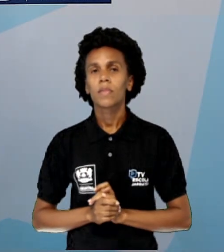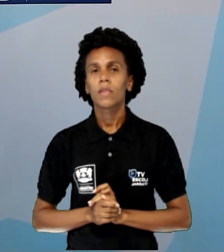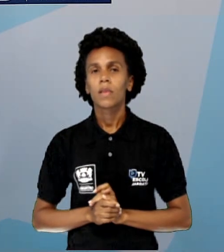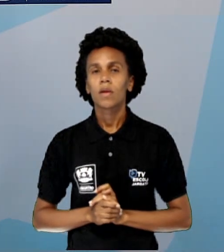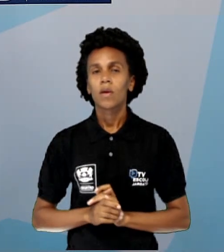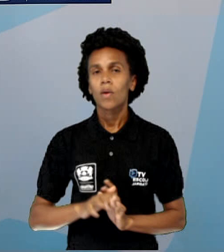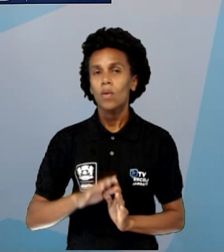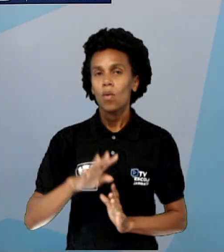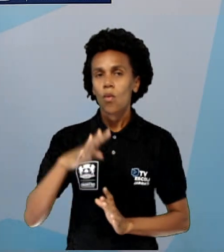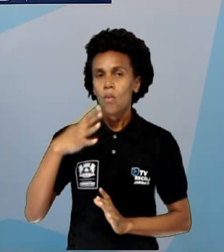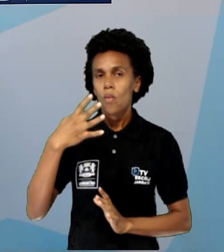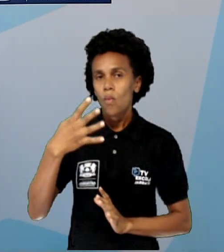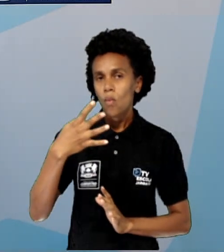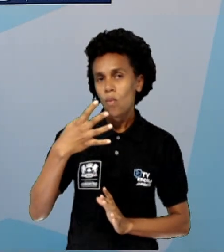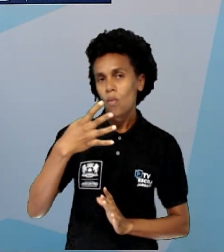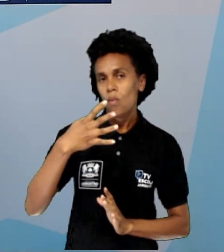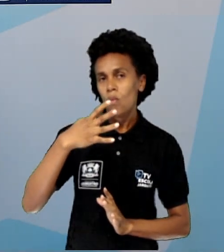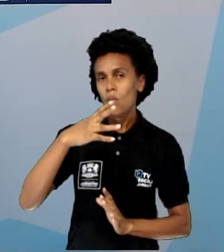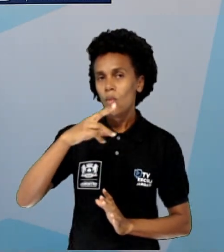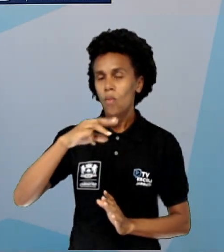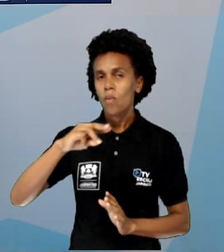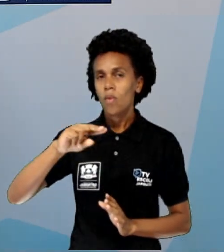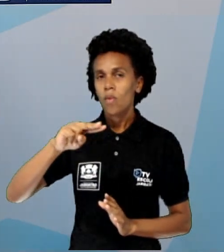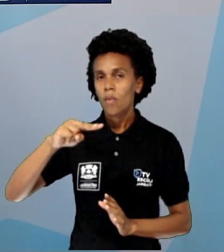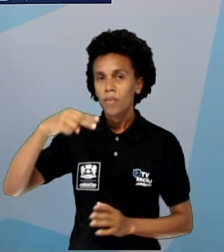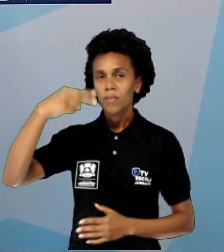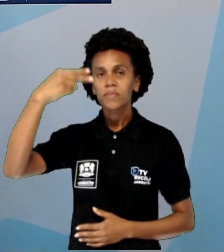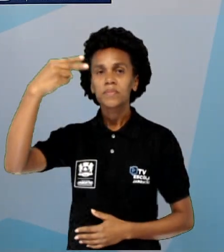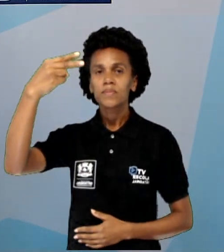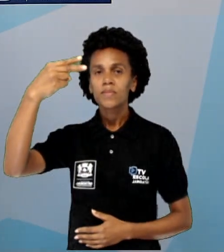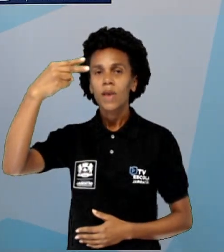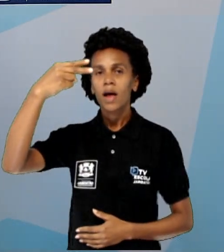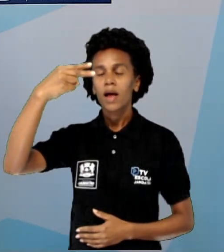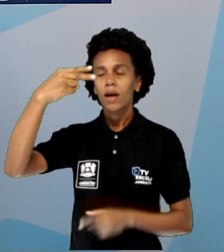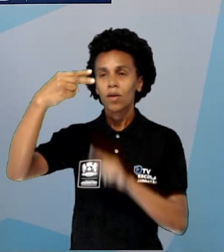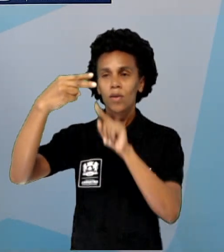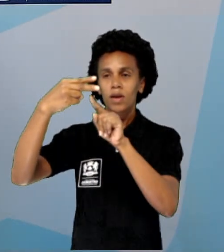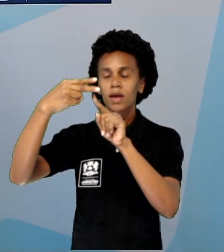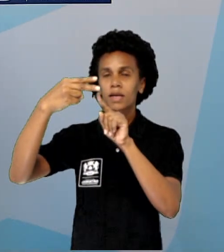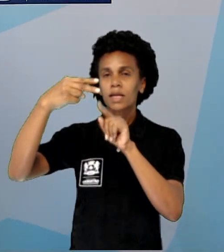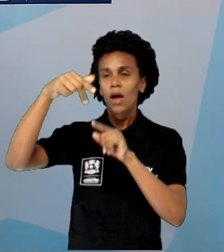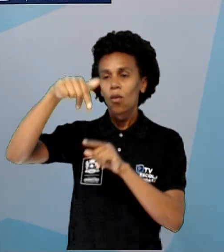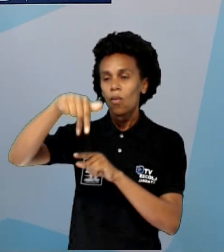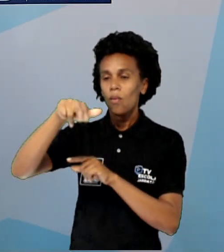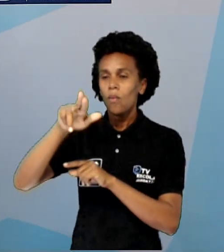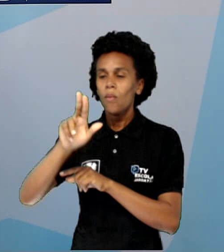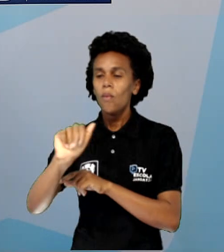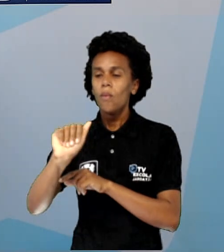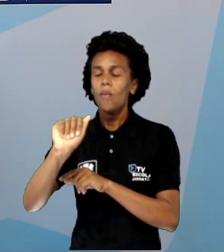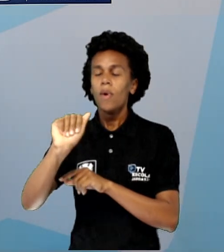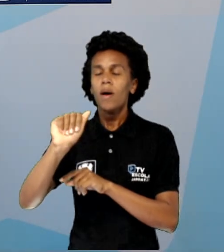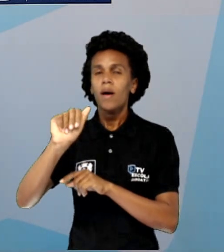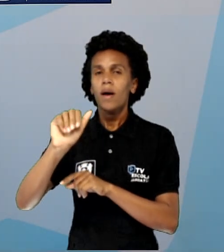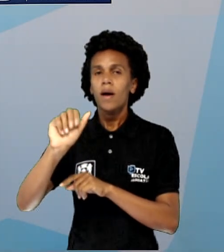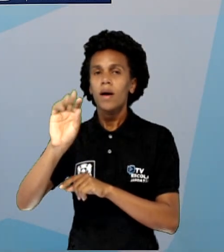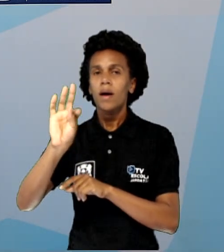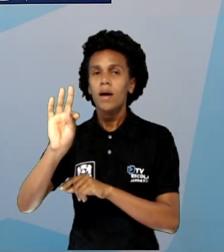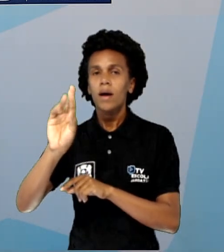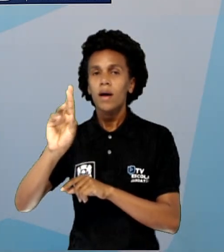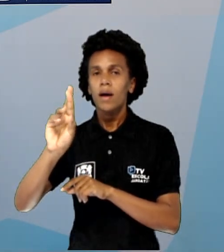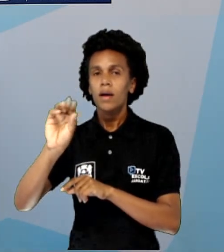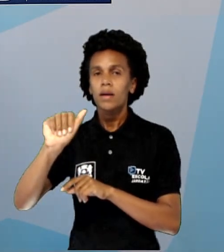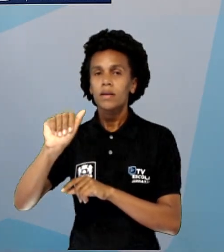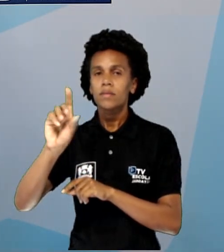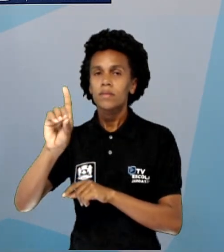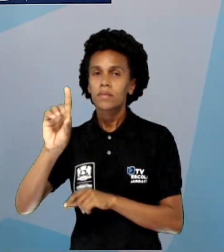ao quadrado. Então, 2, ele pode ser lido como o quadrado de um número, tá certo? E 3 pode ser lido